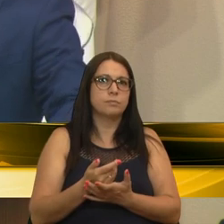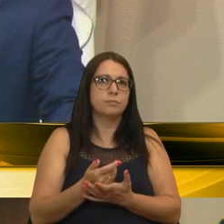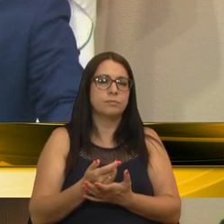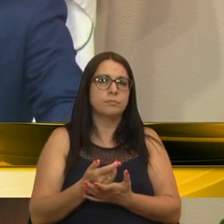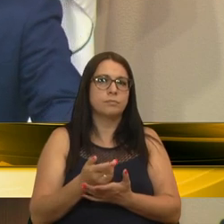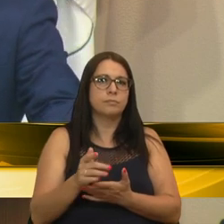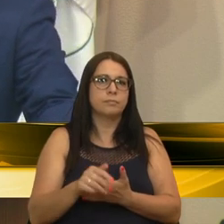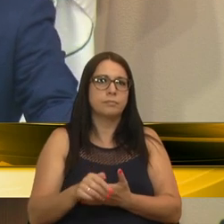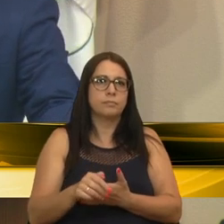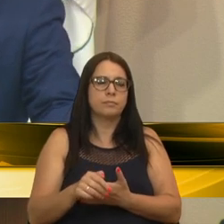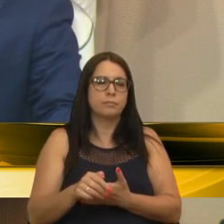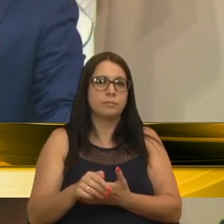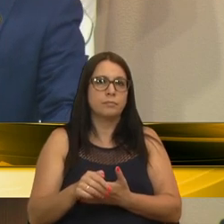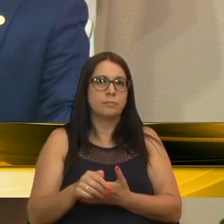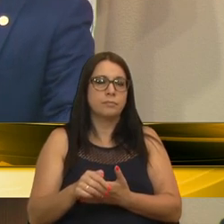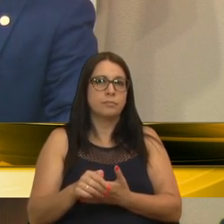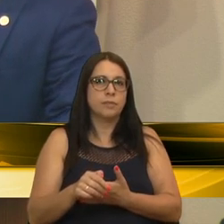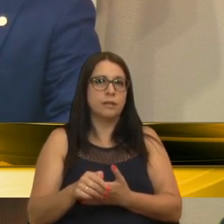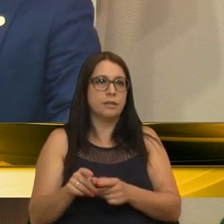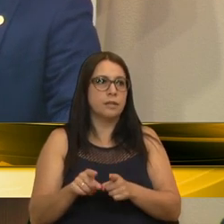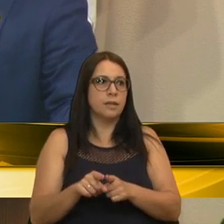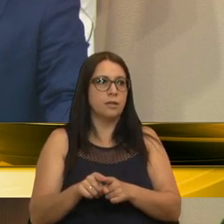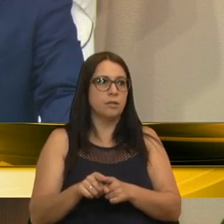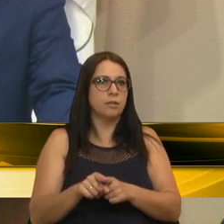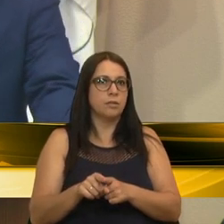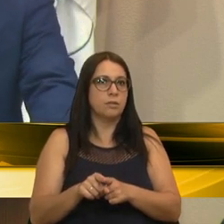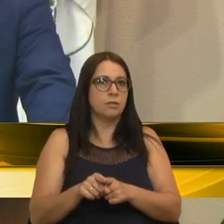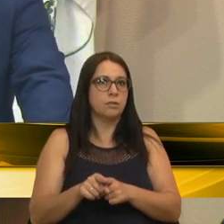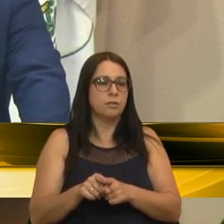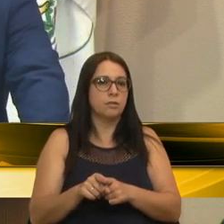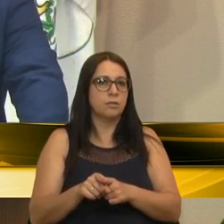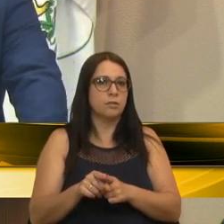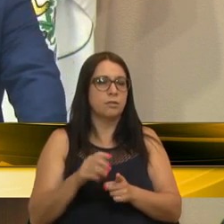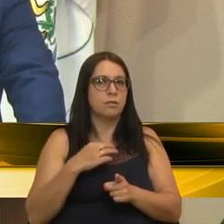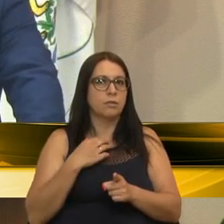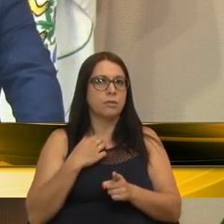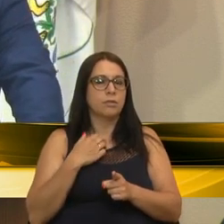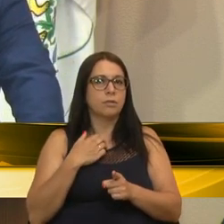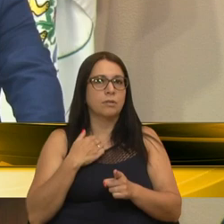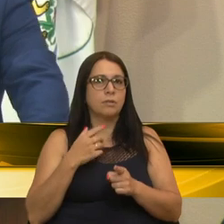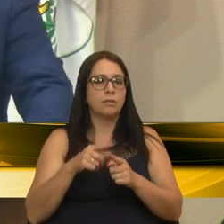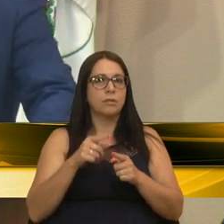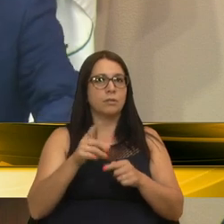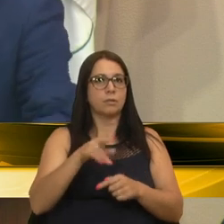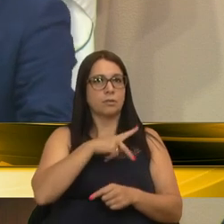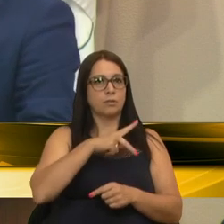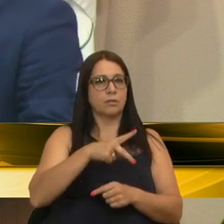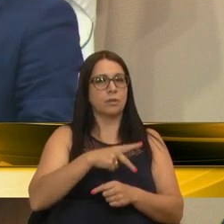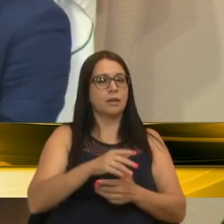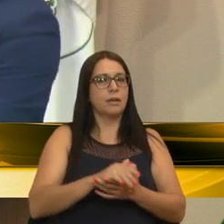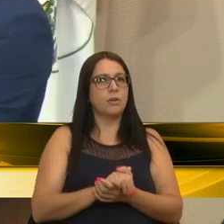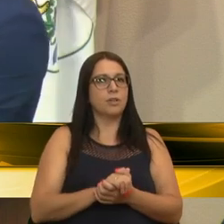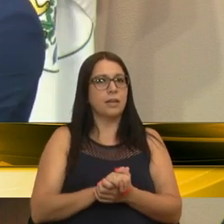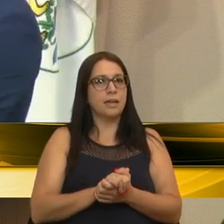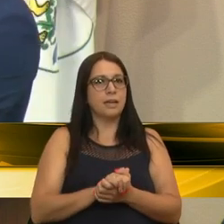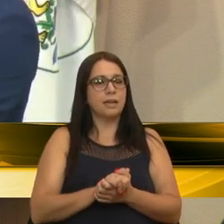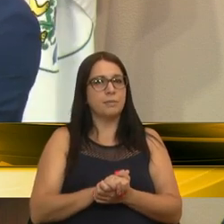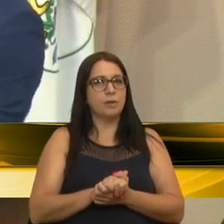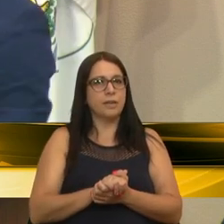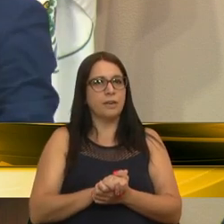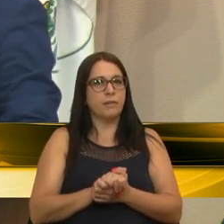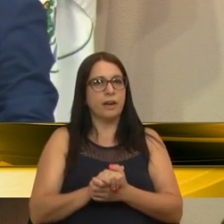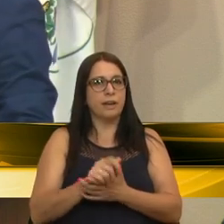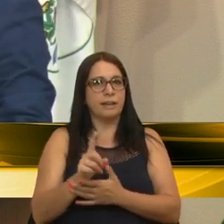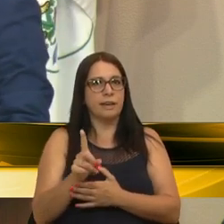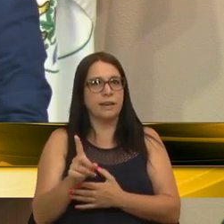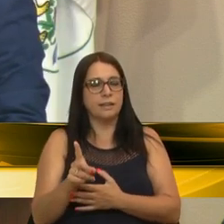visitar Caxias do Sul agora nesse período. Então, senhor presidente, era esse o pronunciamento e eu espero que aquilo